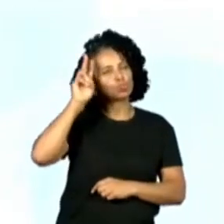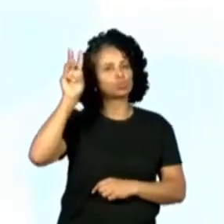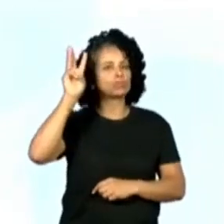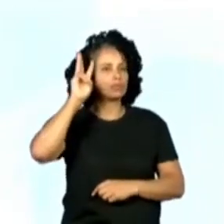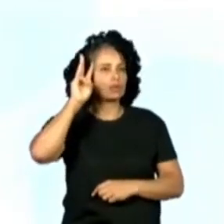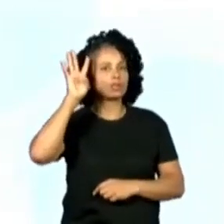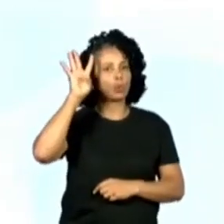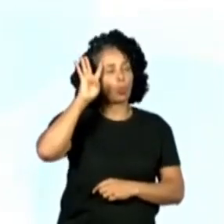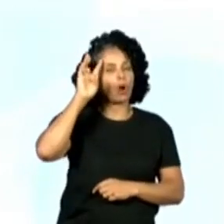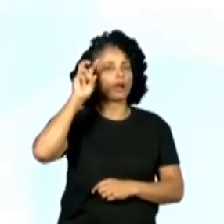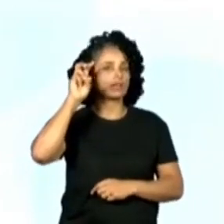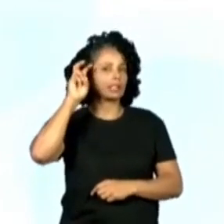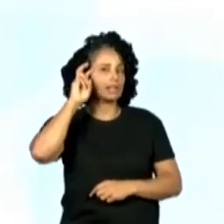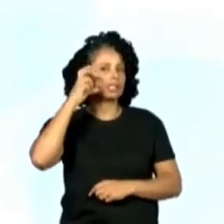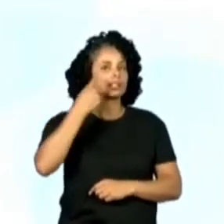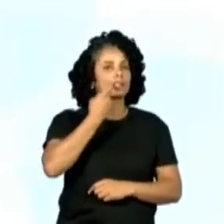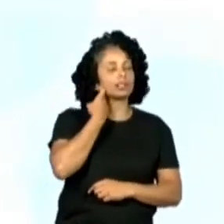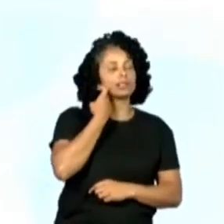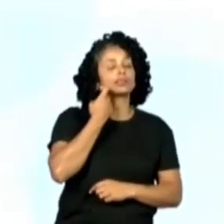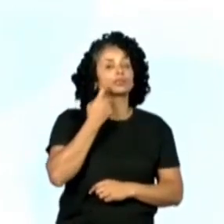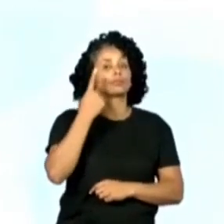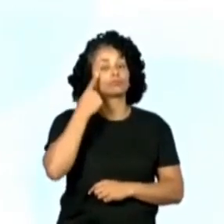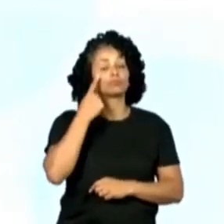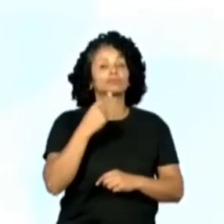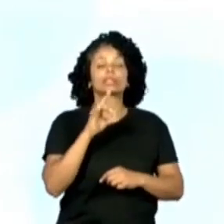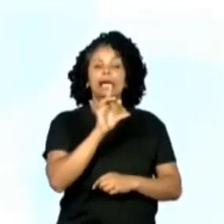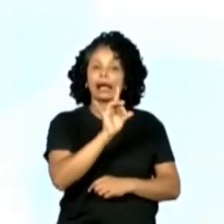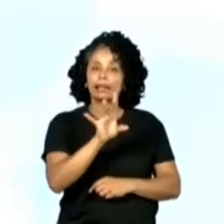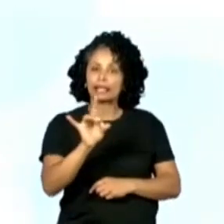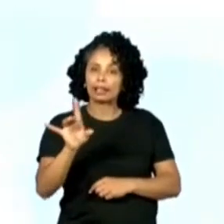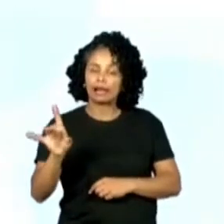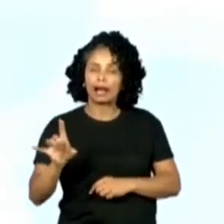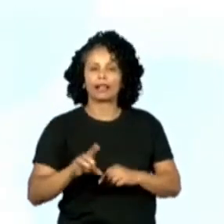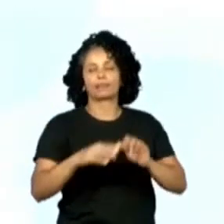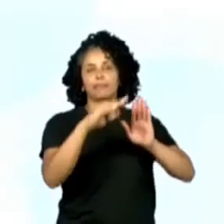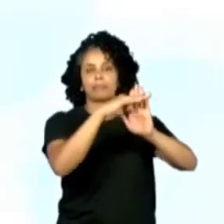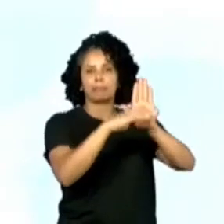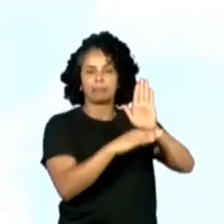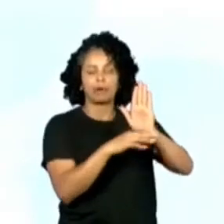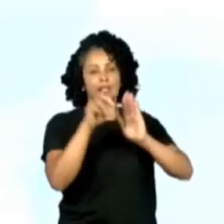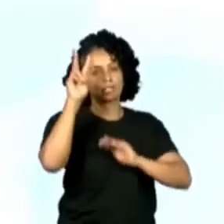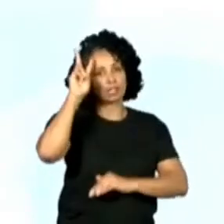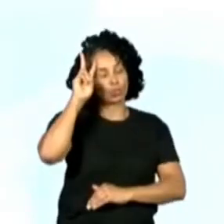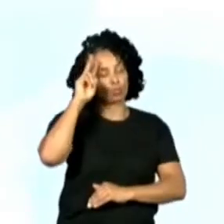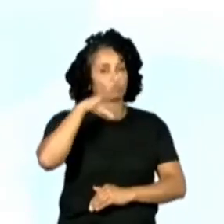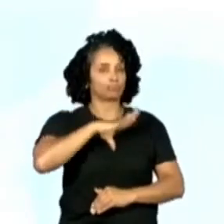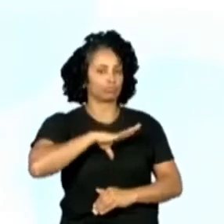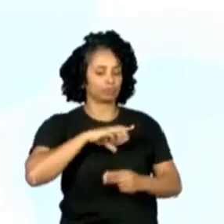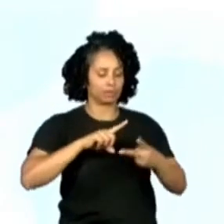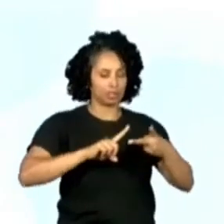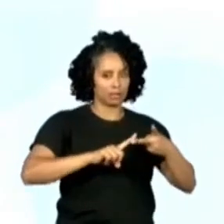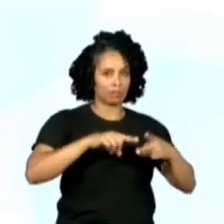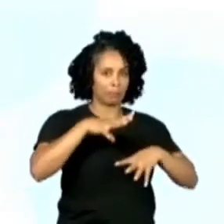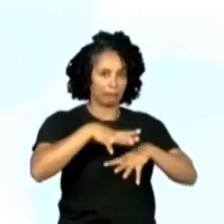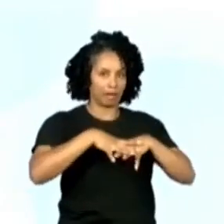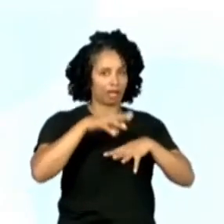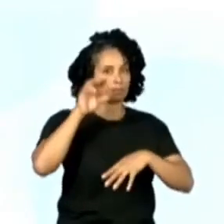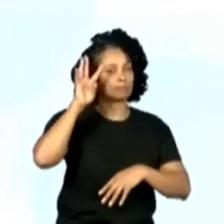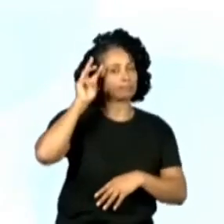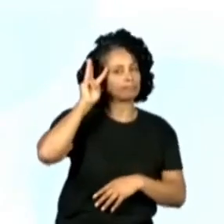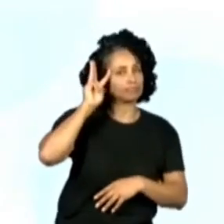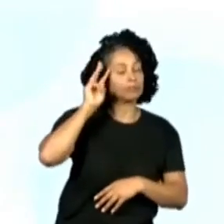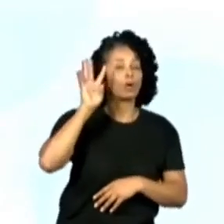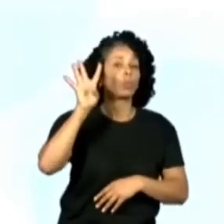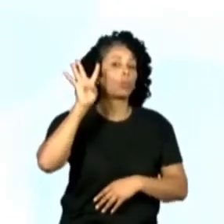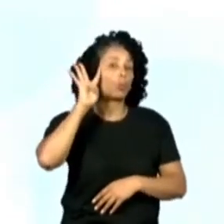conteúdo. Então, vai ser dedicado a língua portuguesa na segunda, matemática na terça, quarta-feira